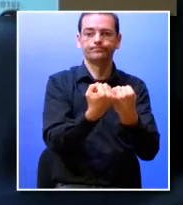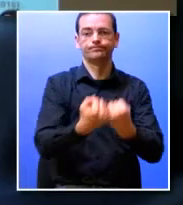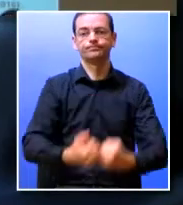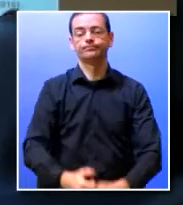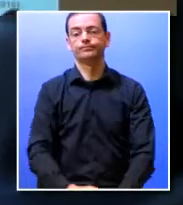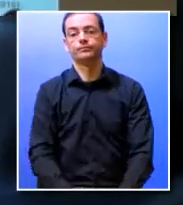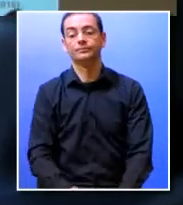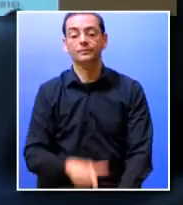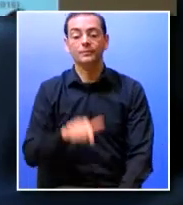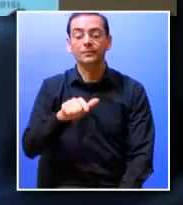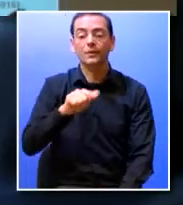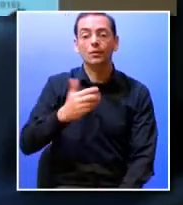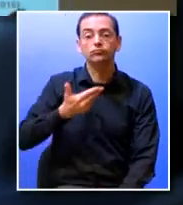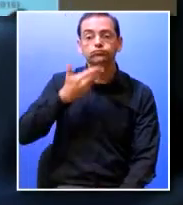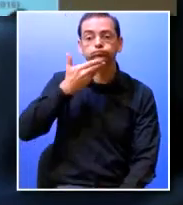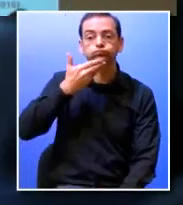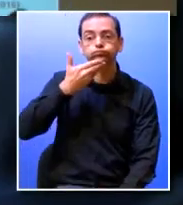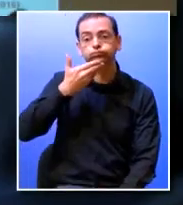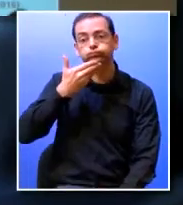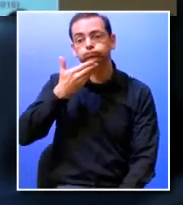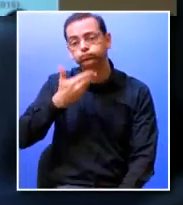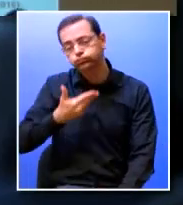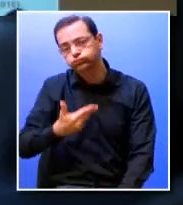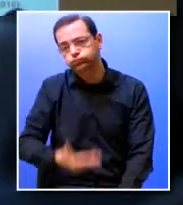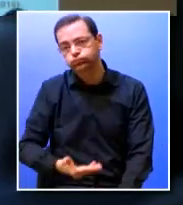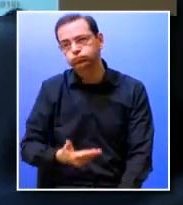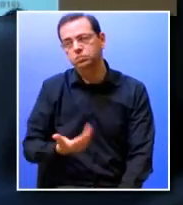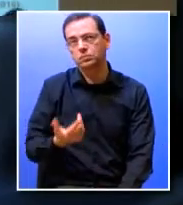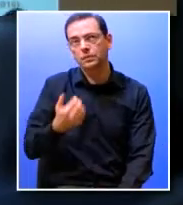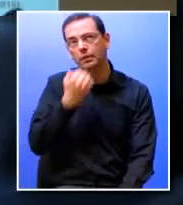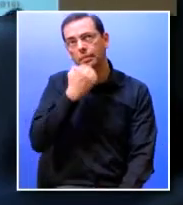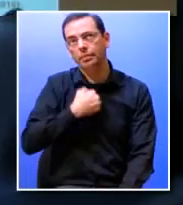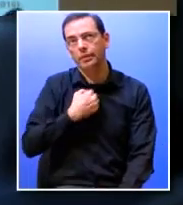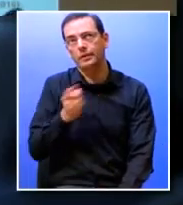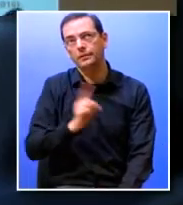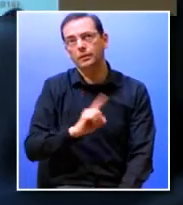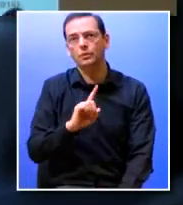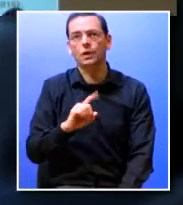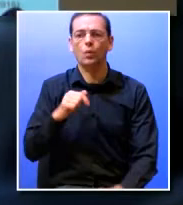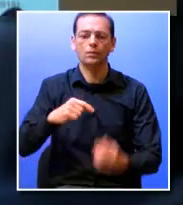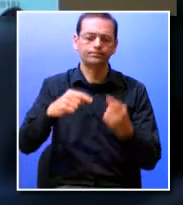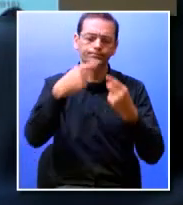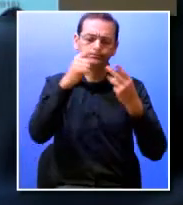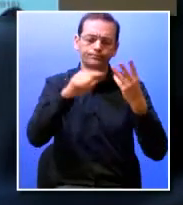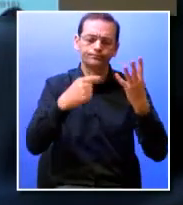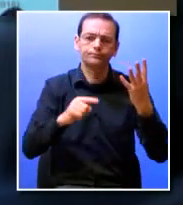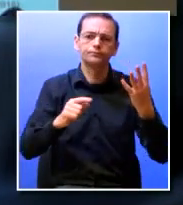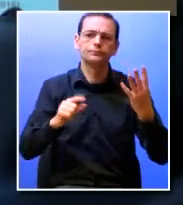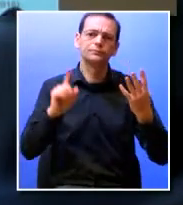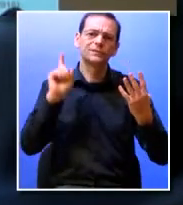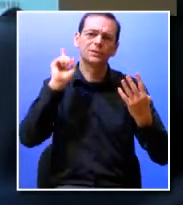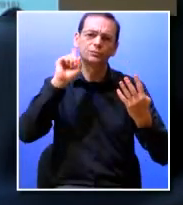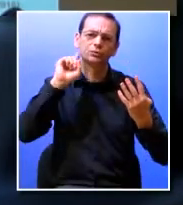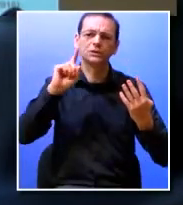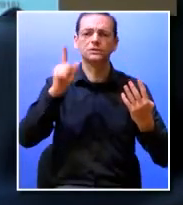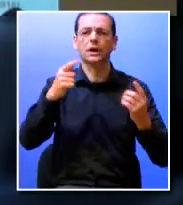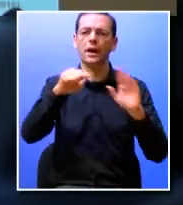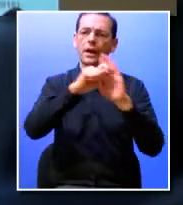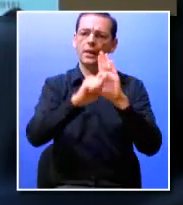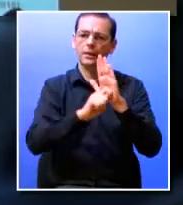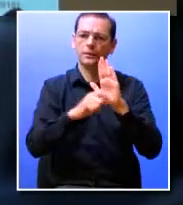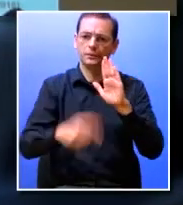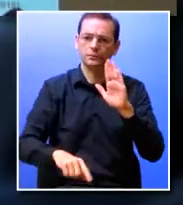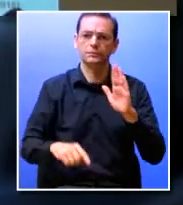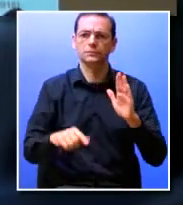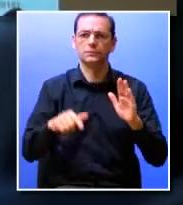estas competências não só como competências mas como princípios fundamentais e éticos no nosso ensino daí